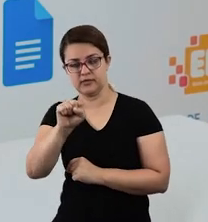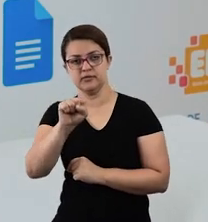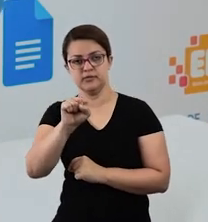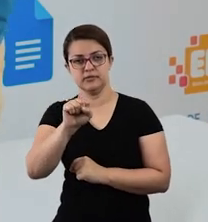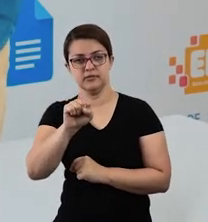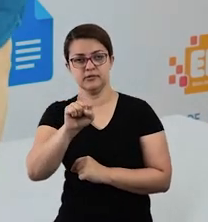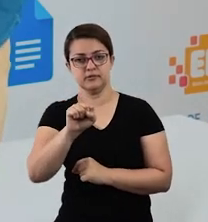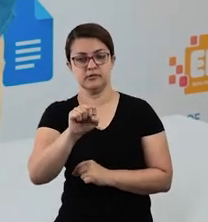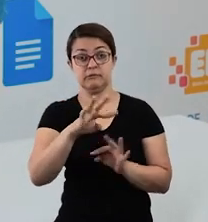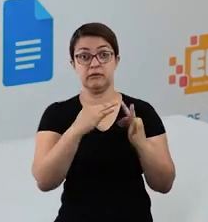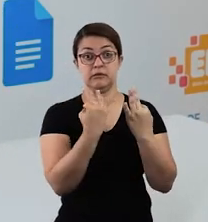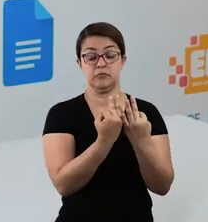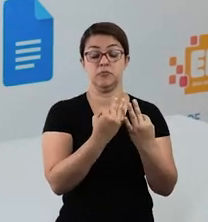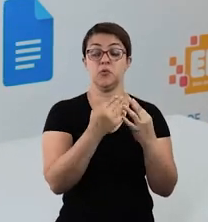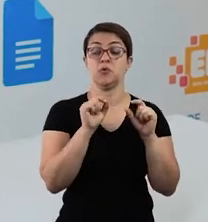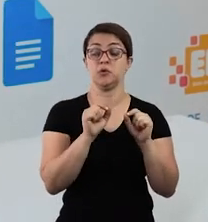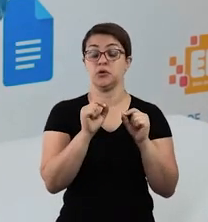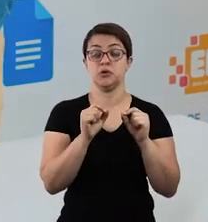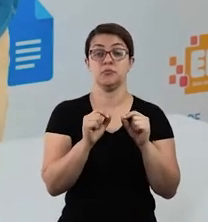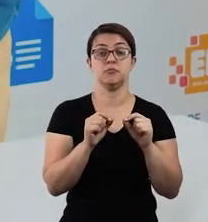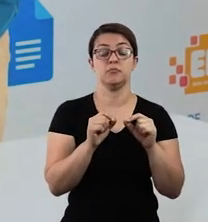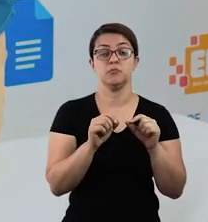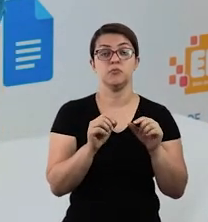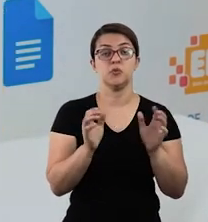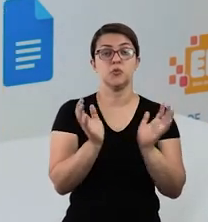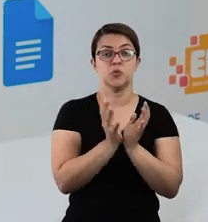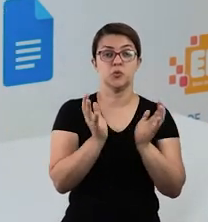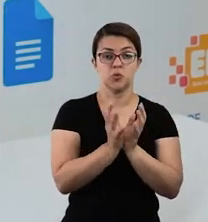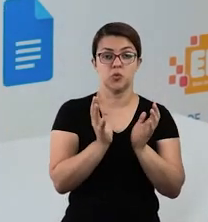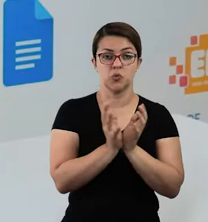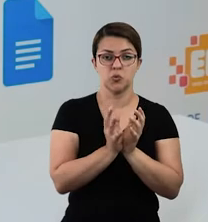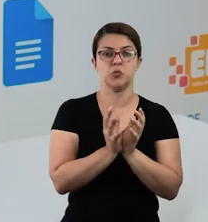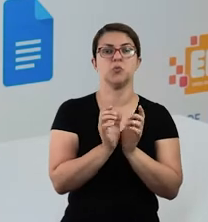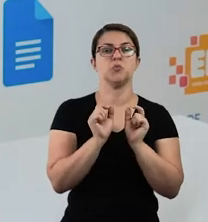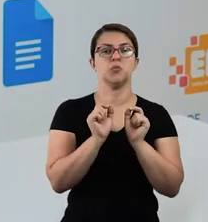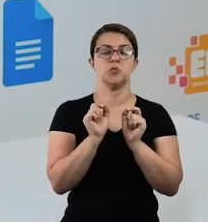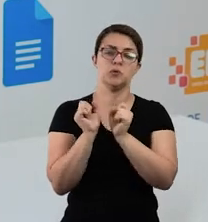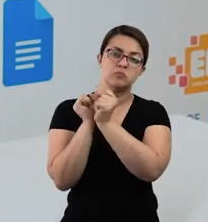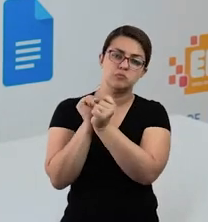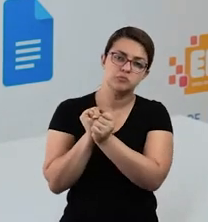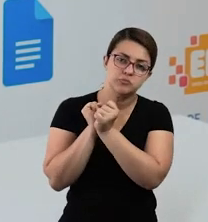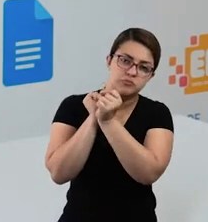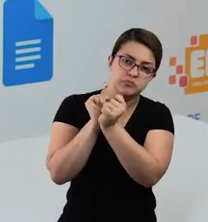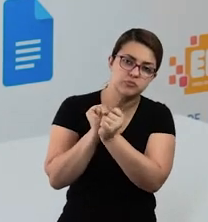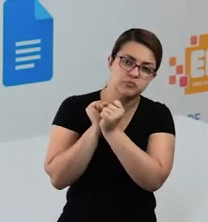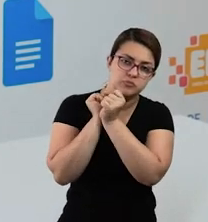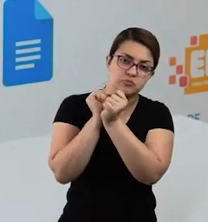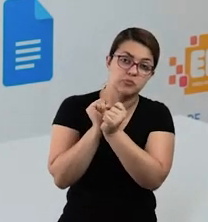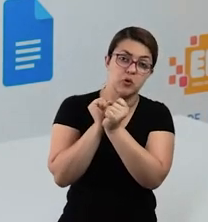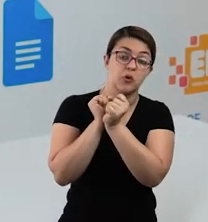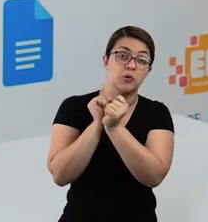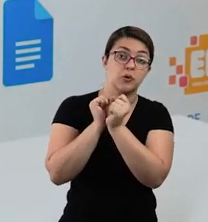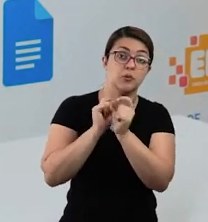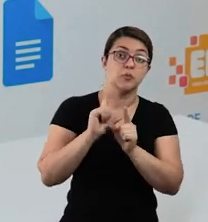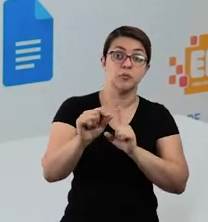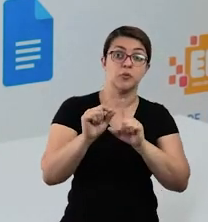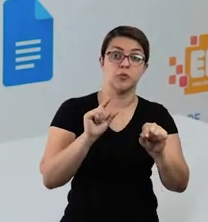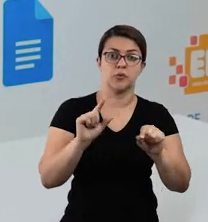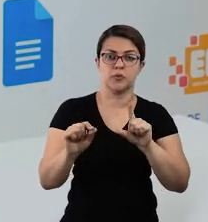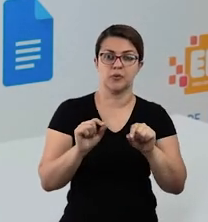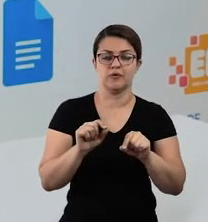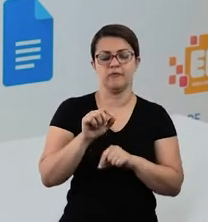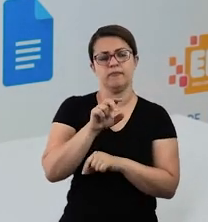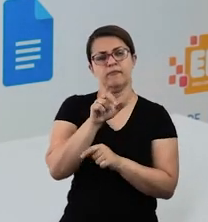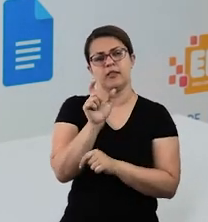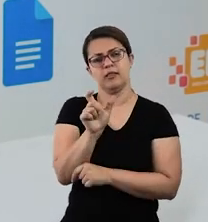dos Palmares. Uma comunidade formada por escravos fugitivos. Galerinha, escravos é uma